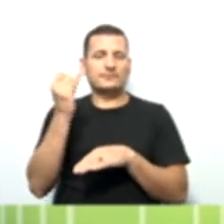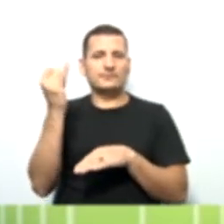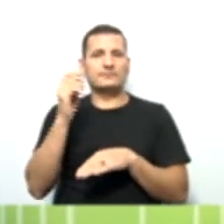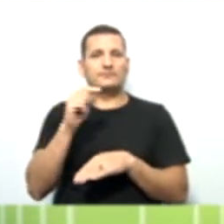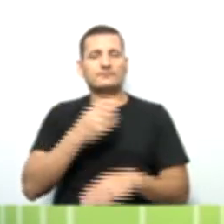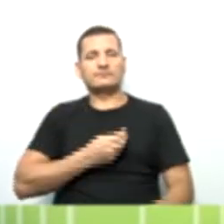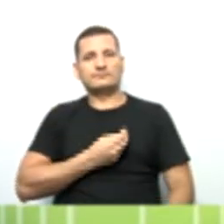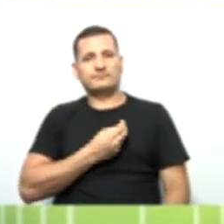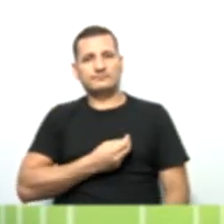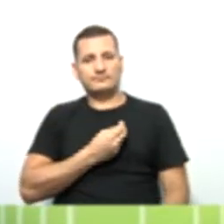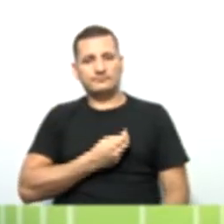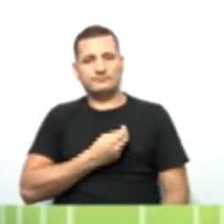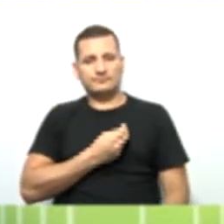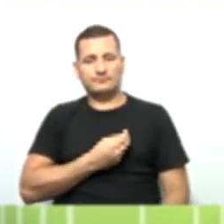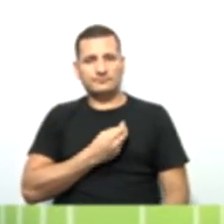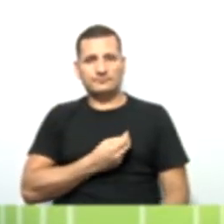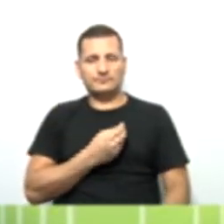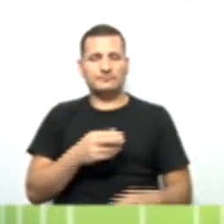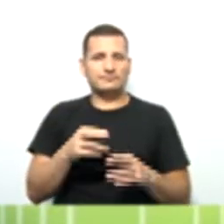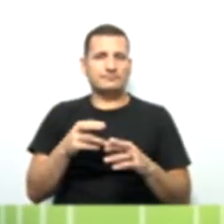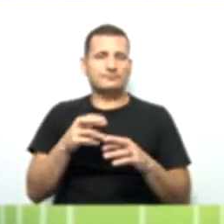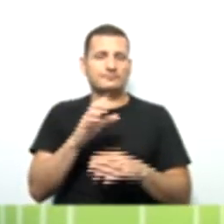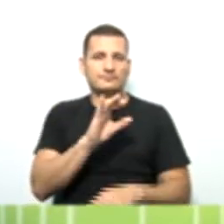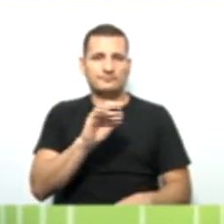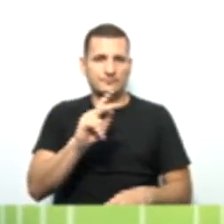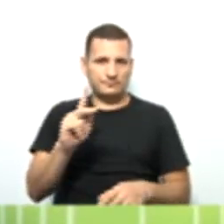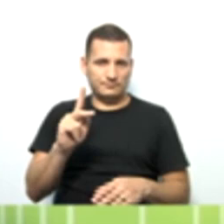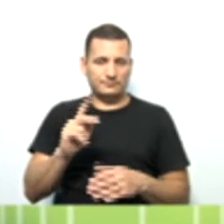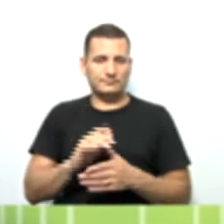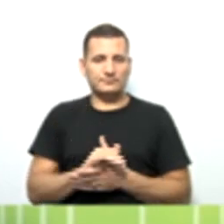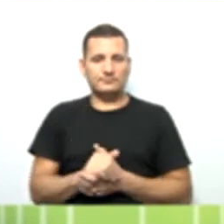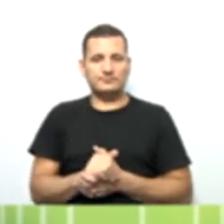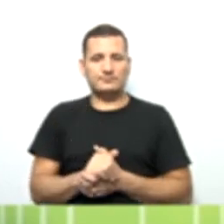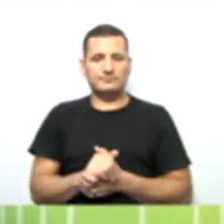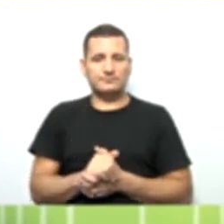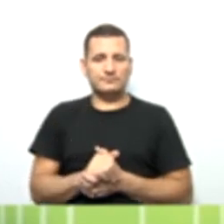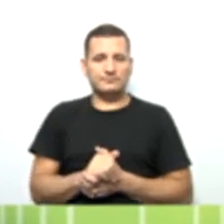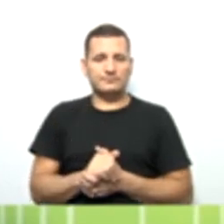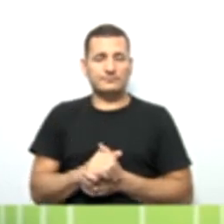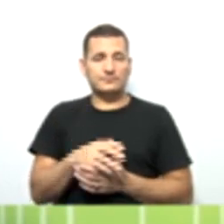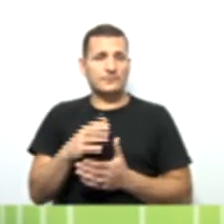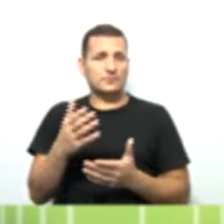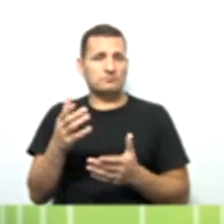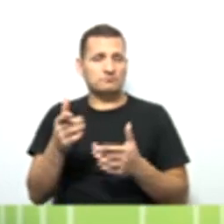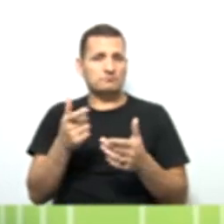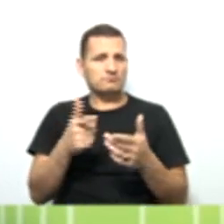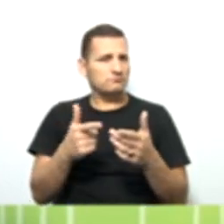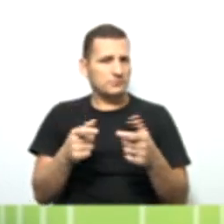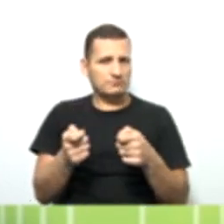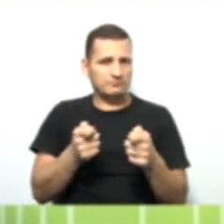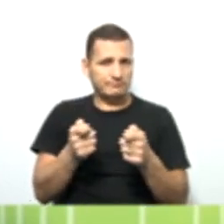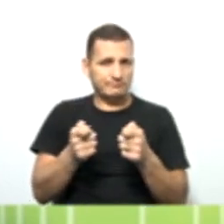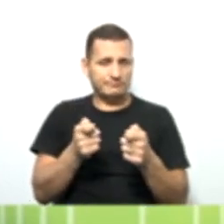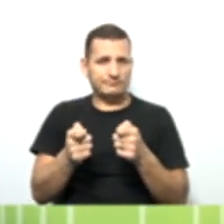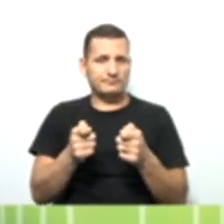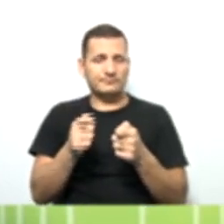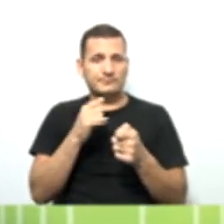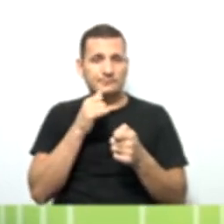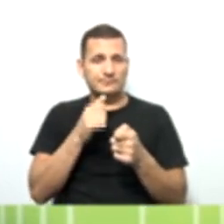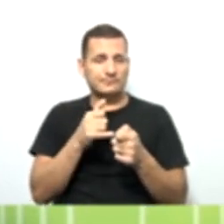vivência, né, da cooperativa. E quando não há o controle, ele pode também ser